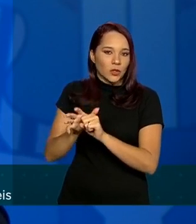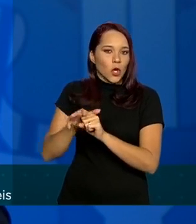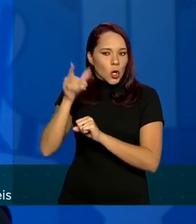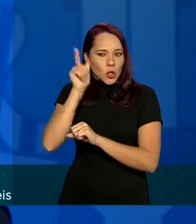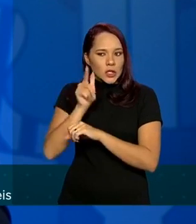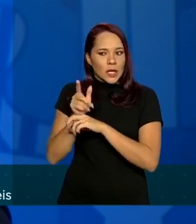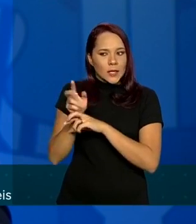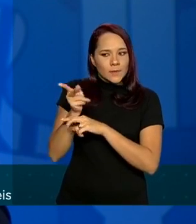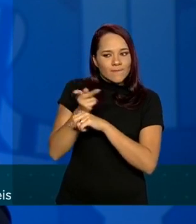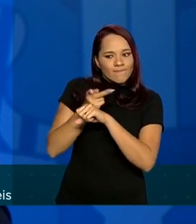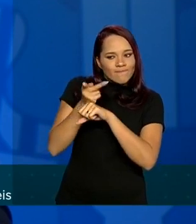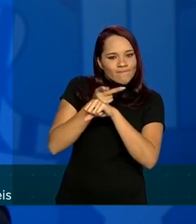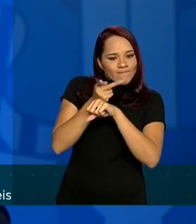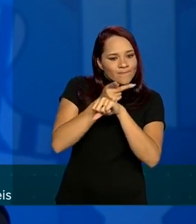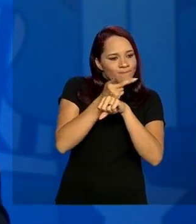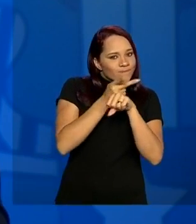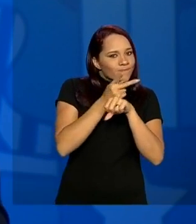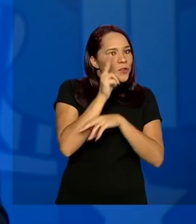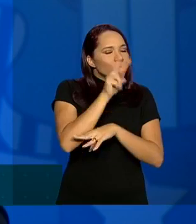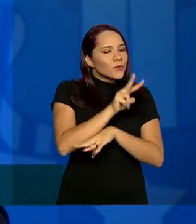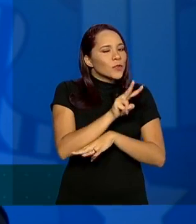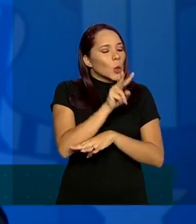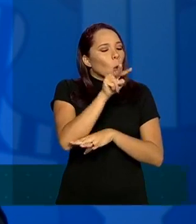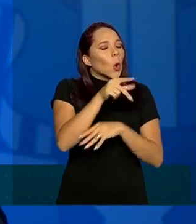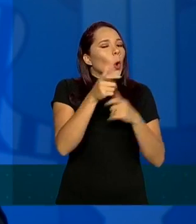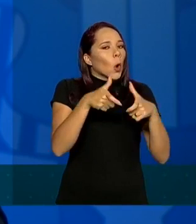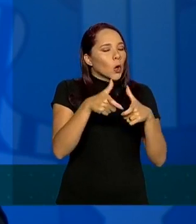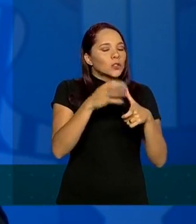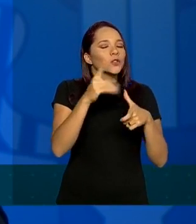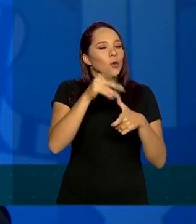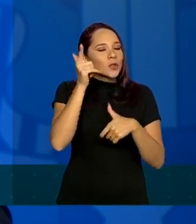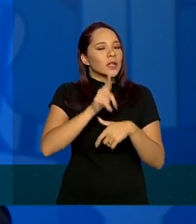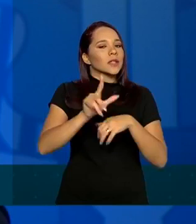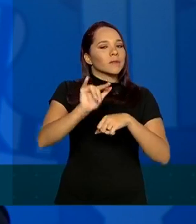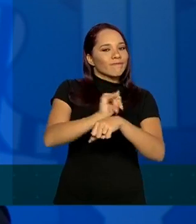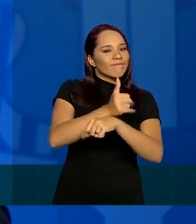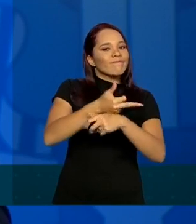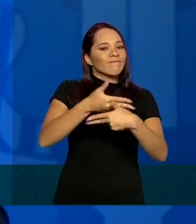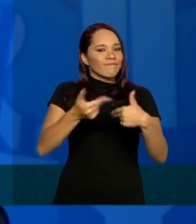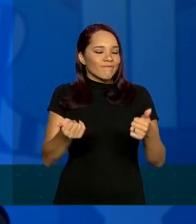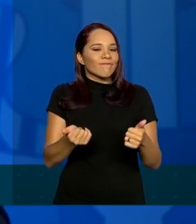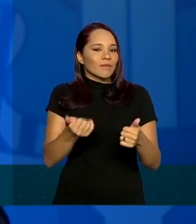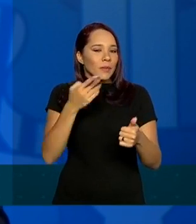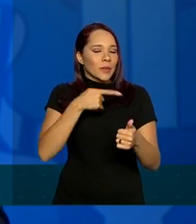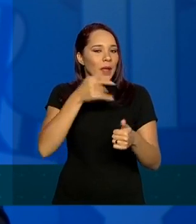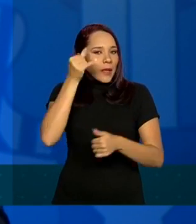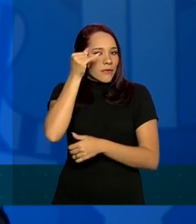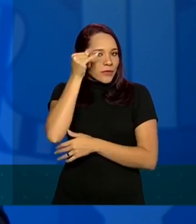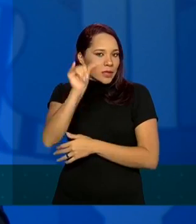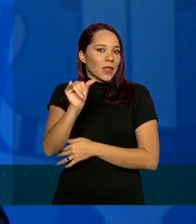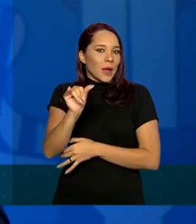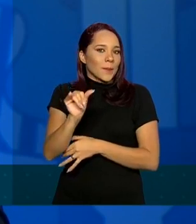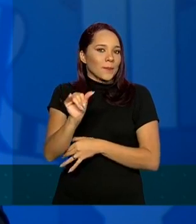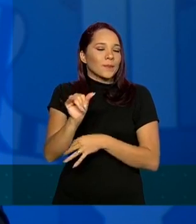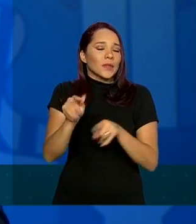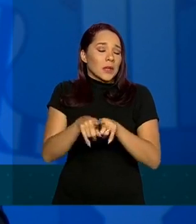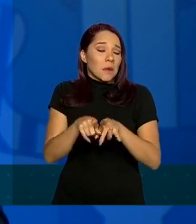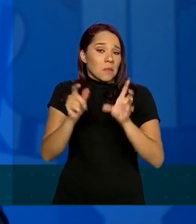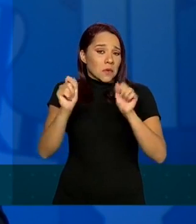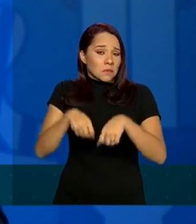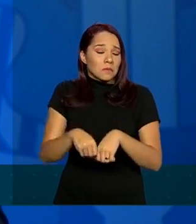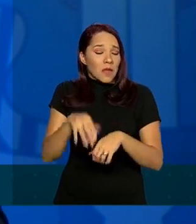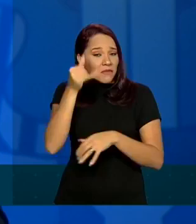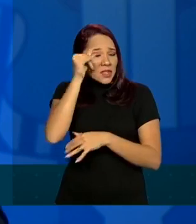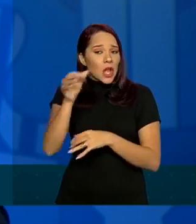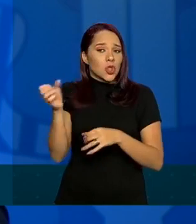rastreamento e poder aplicar as medidas proporcionais até prevendo a possibilidade de ocorrência de